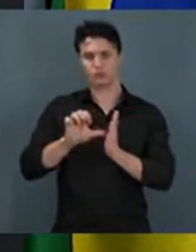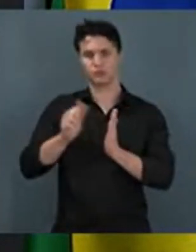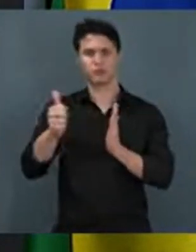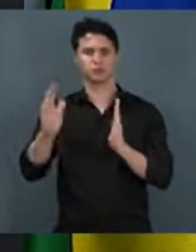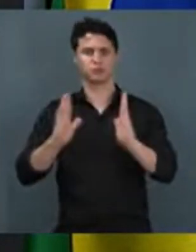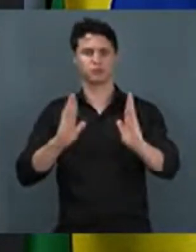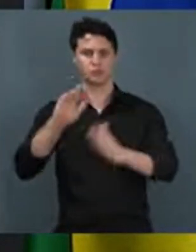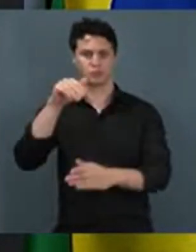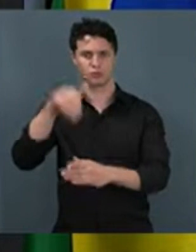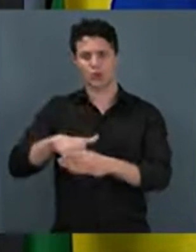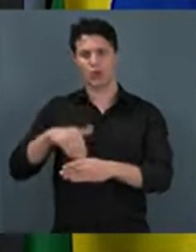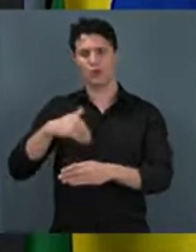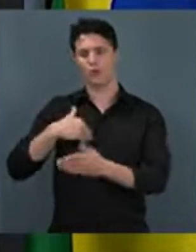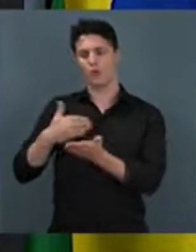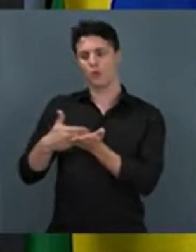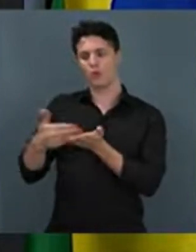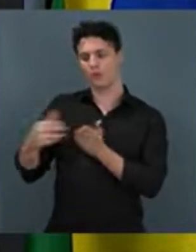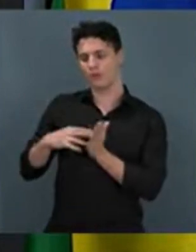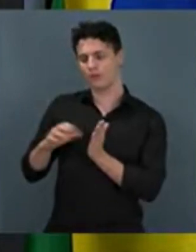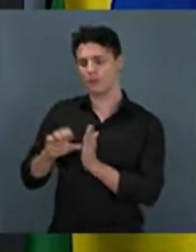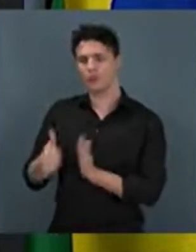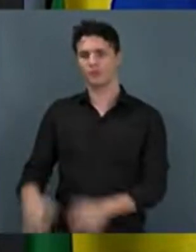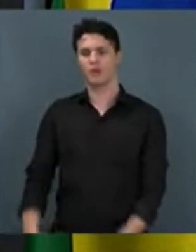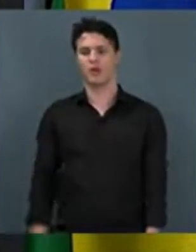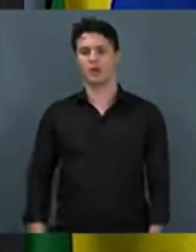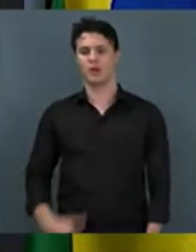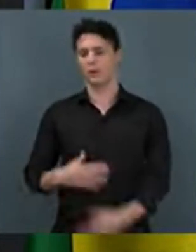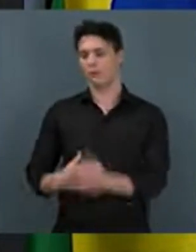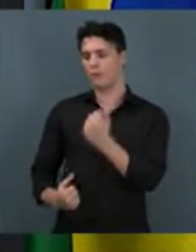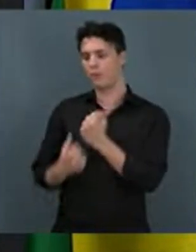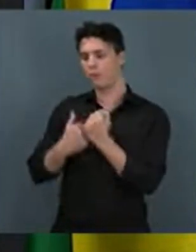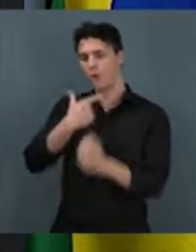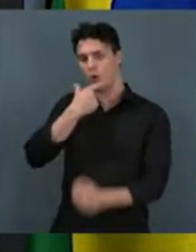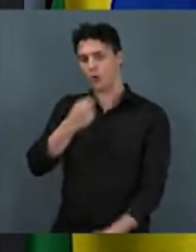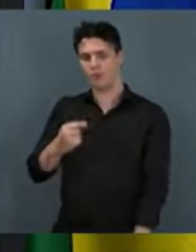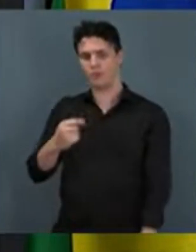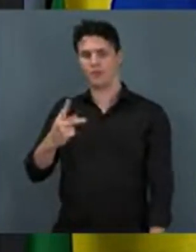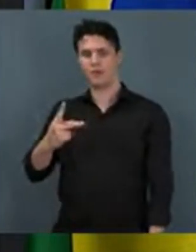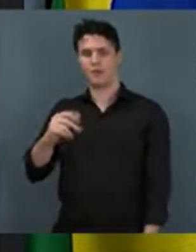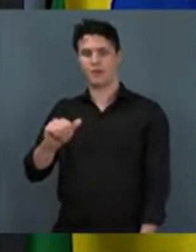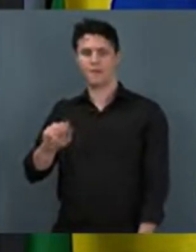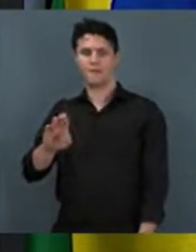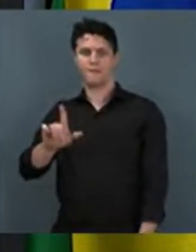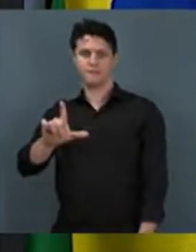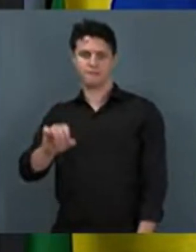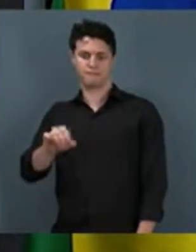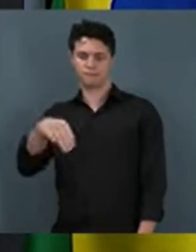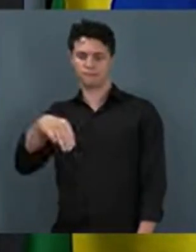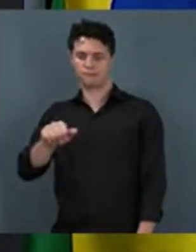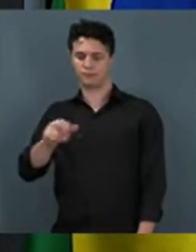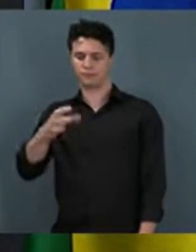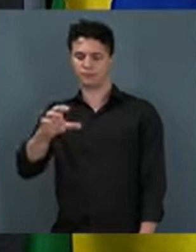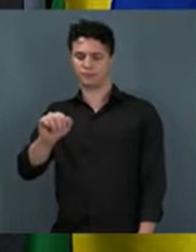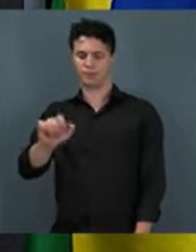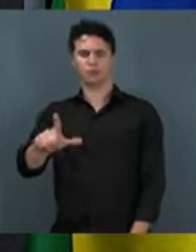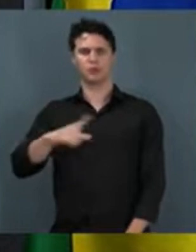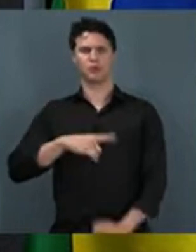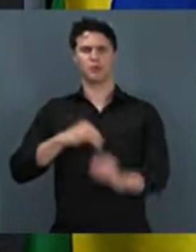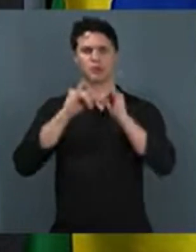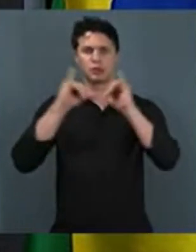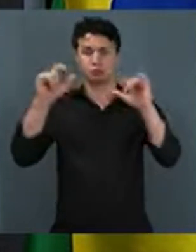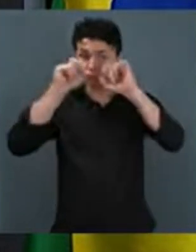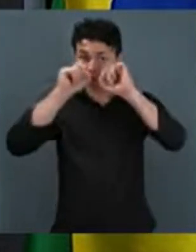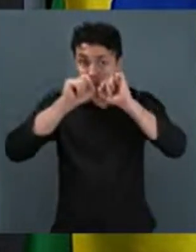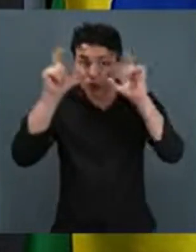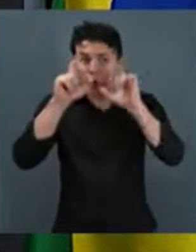primeiros a me manifestar, a apoiar o Papa Marçal. Levantei a direita dentro do Brasil, dentro de São Paulo, para chamar a atenção, para